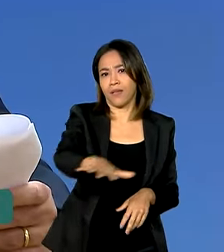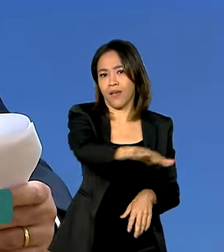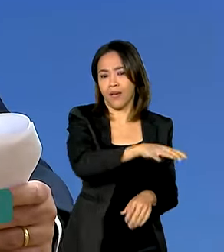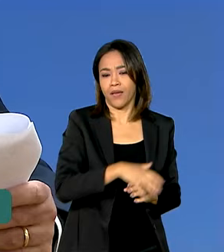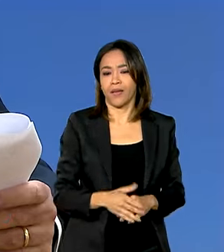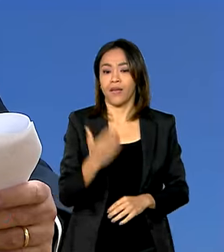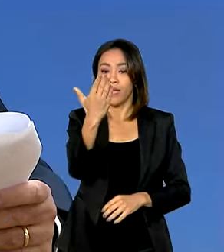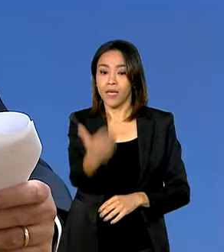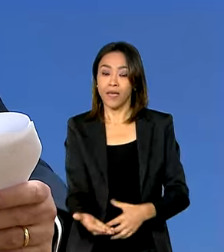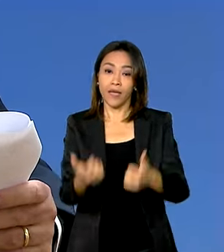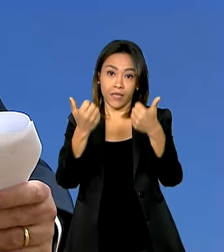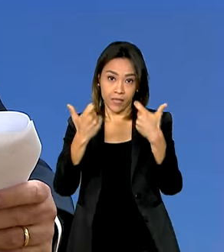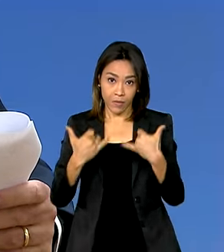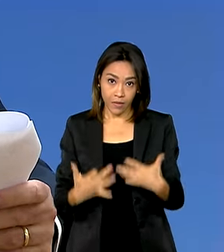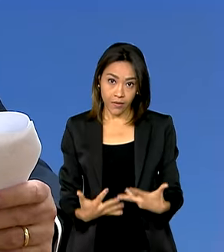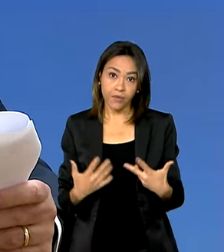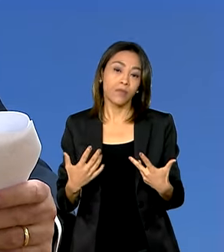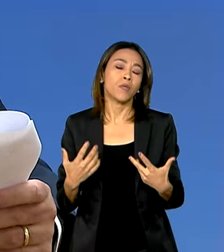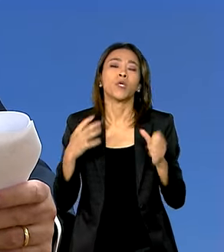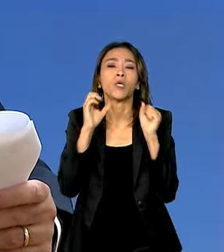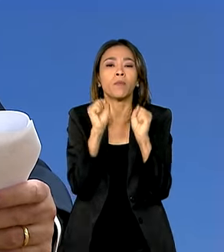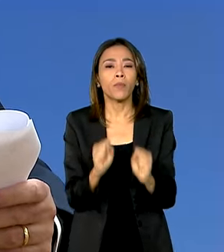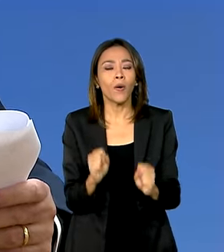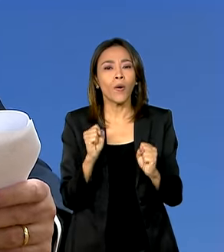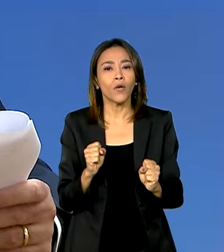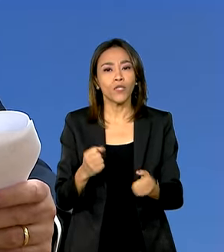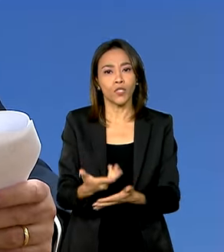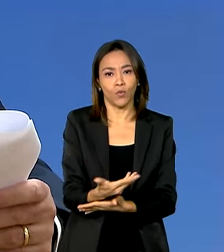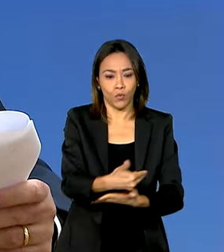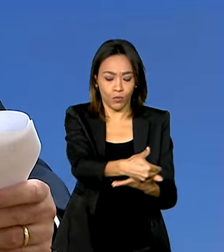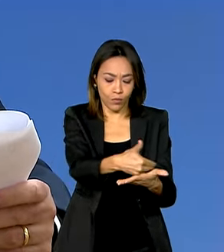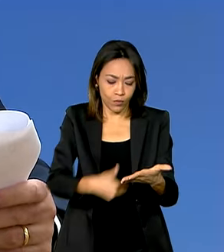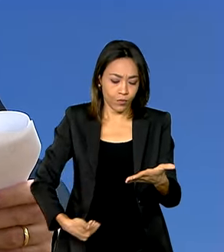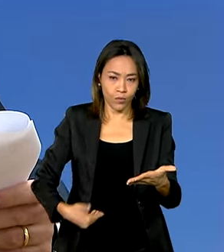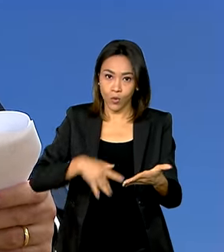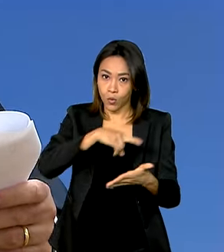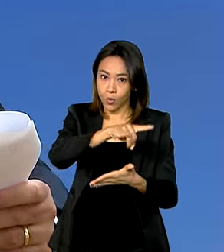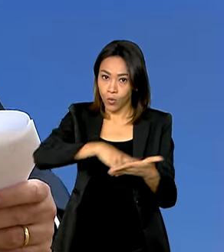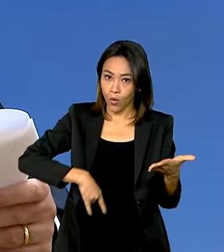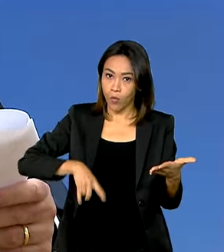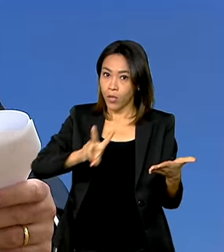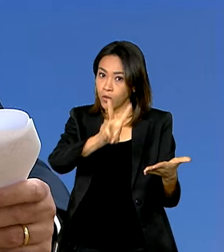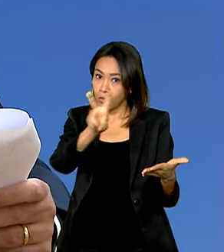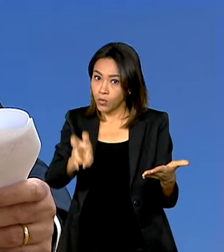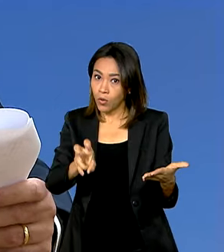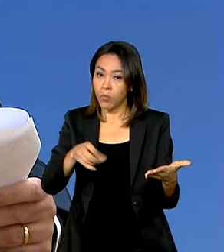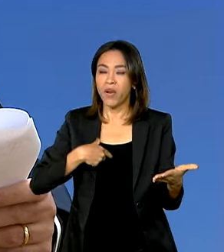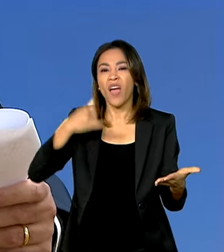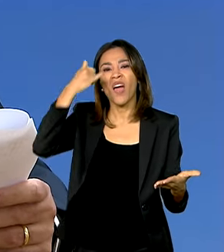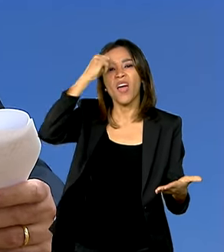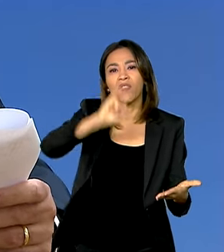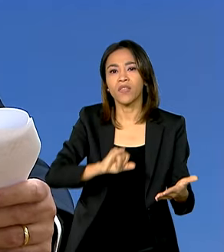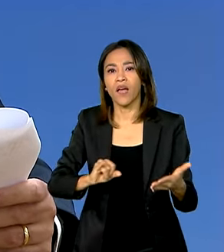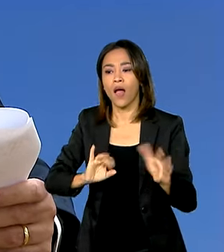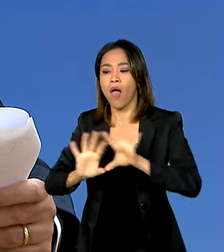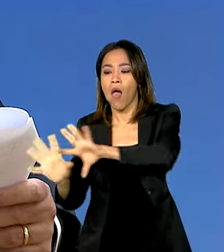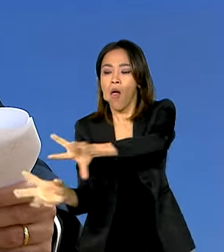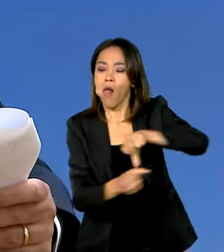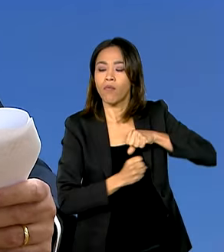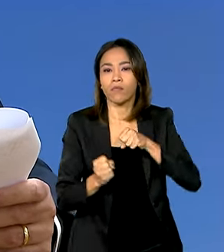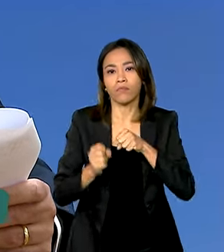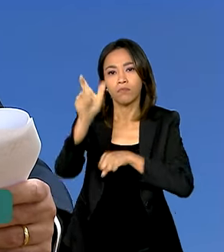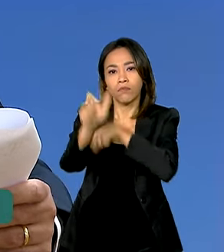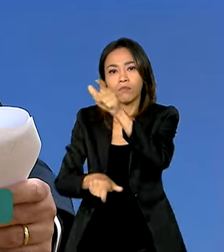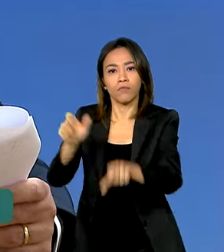previsão de que podem ser firmados memorandos de entendimento sobre combate ao tráfico de pessoas, sobre